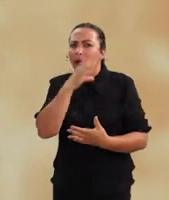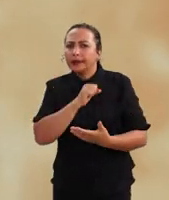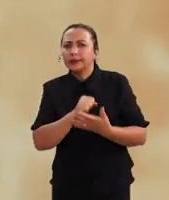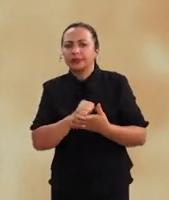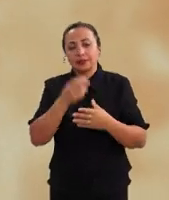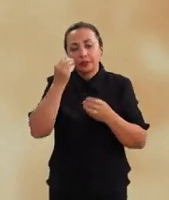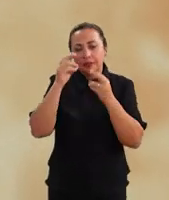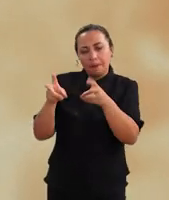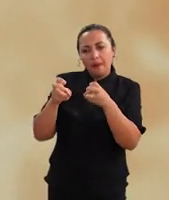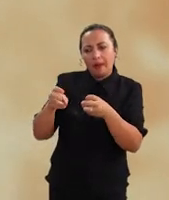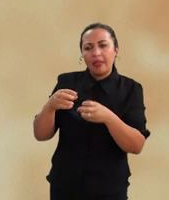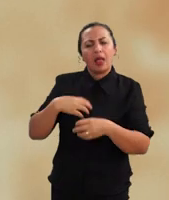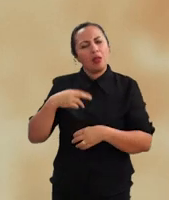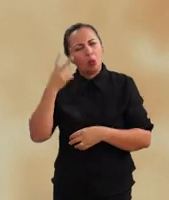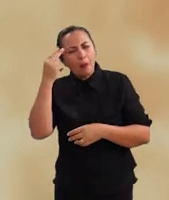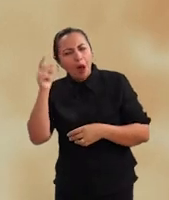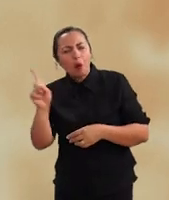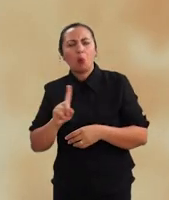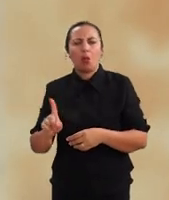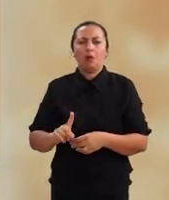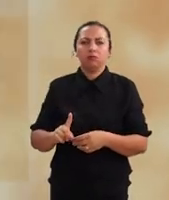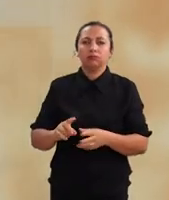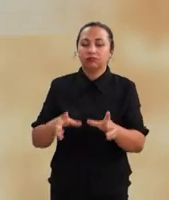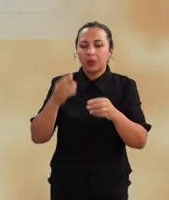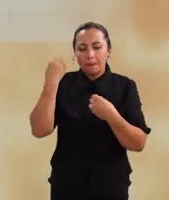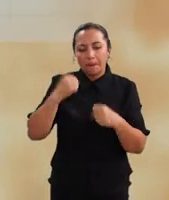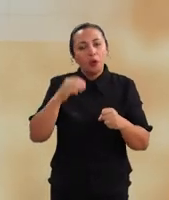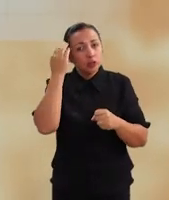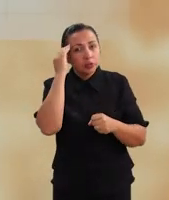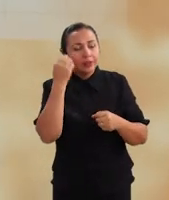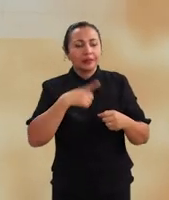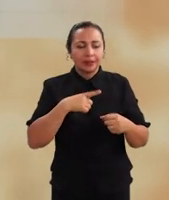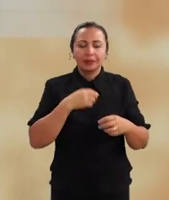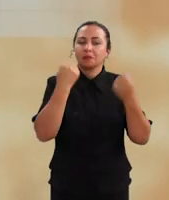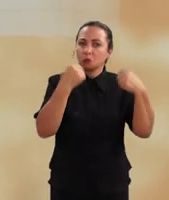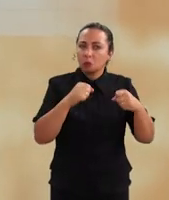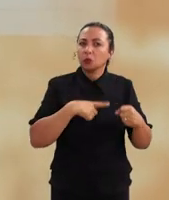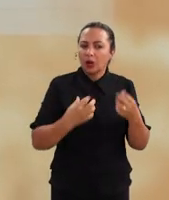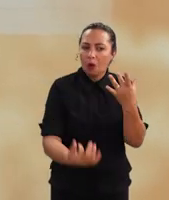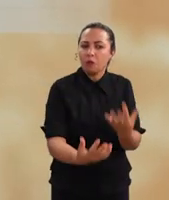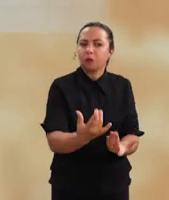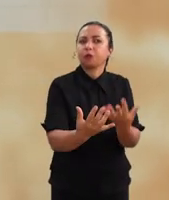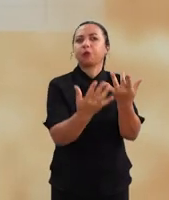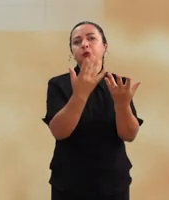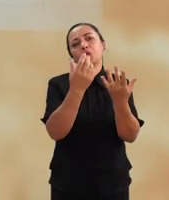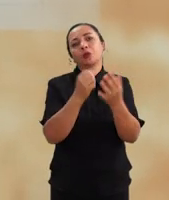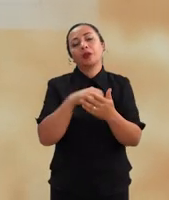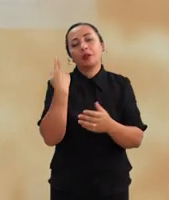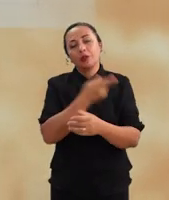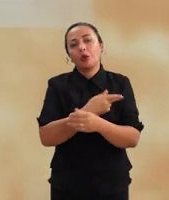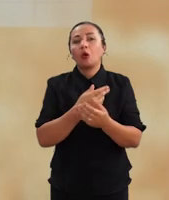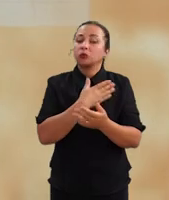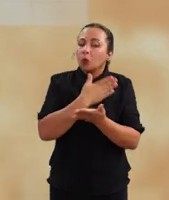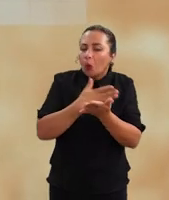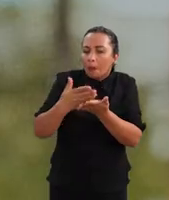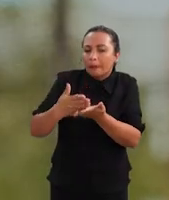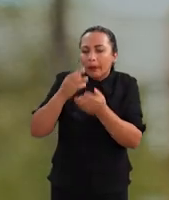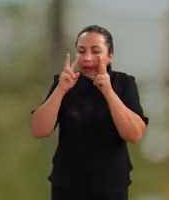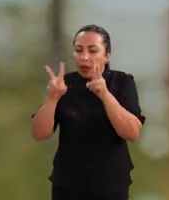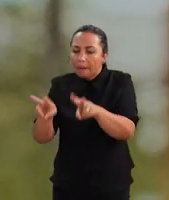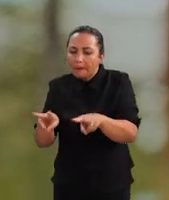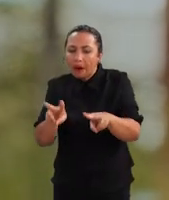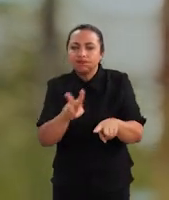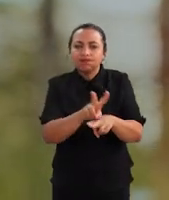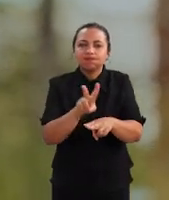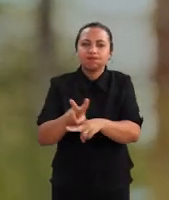um pouco fora do normal. E aí a gente pode entender que a lei tem uma possibilidade de um incêndio florestal e aí a passa a verificar